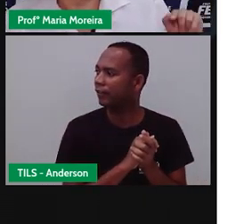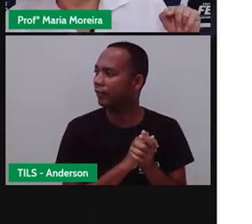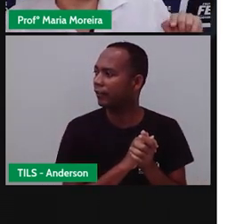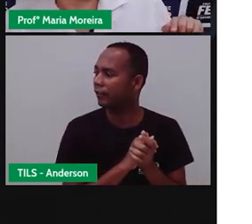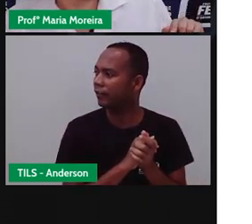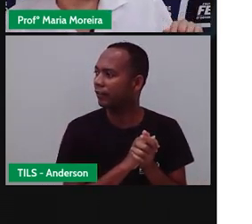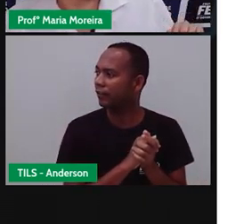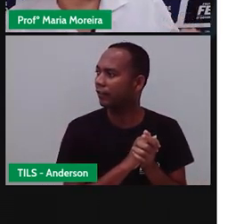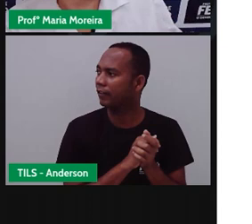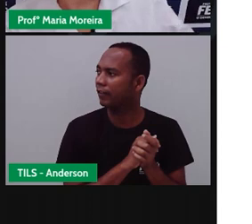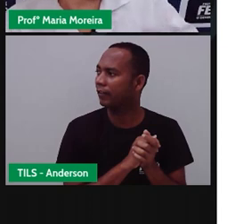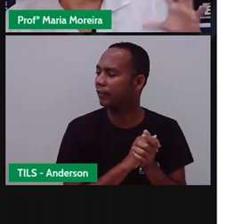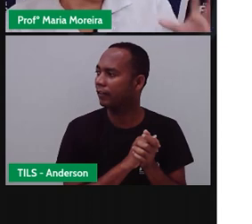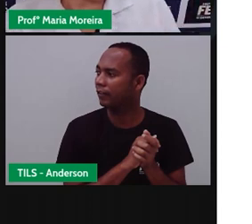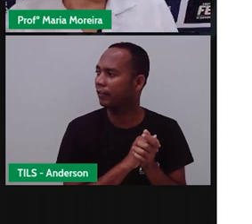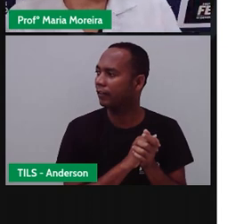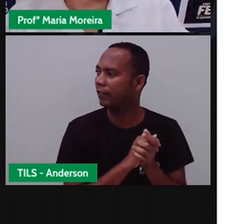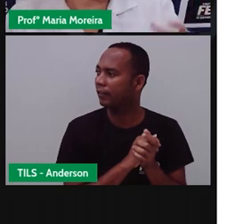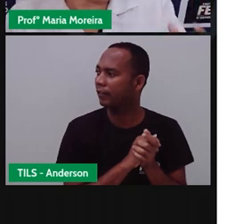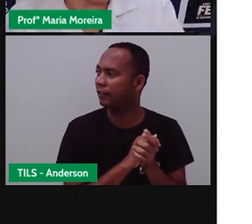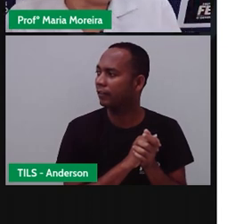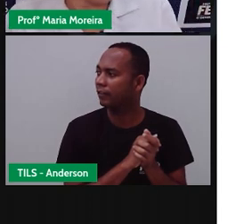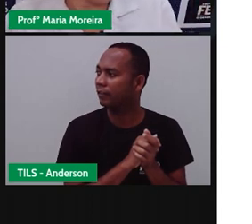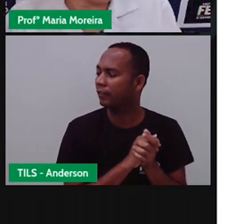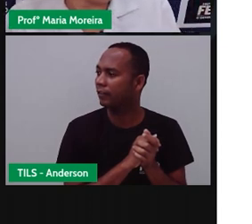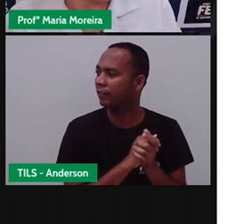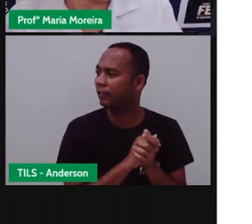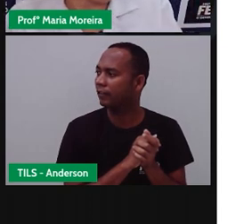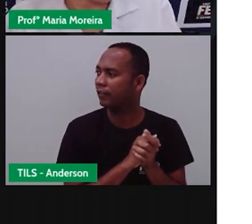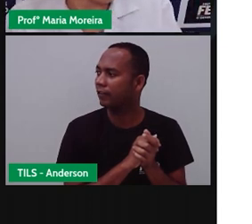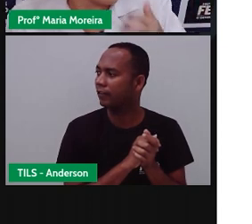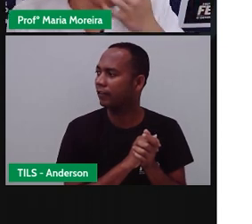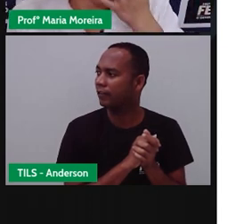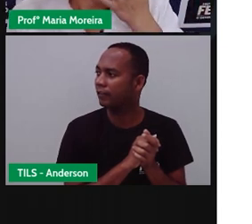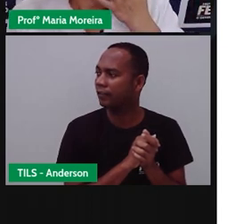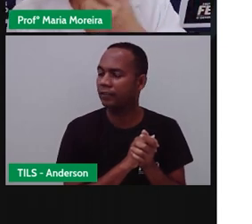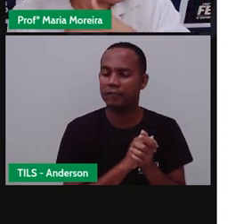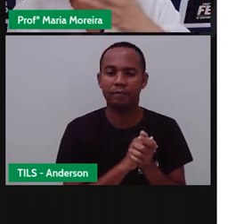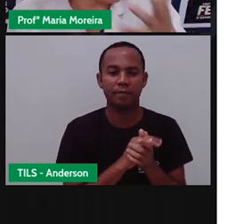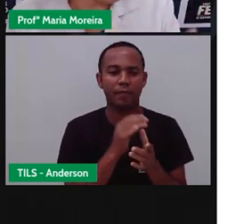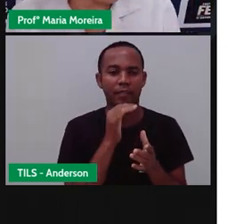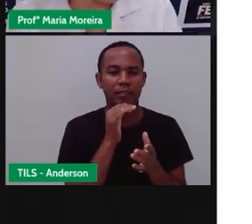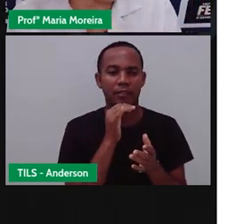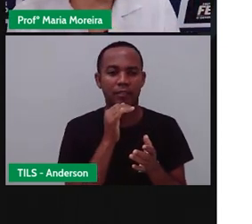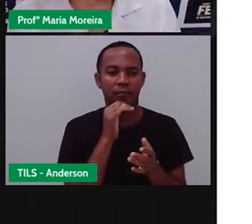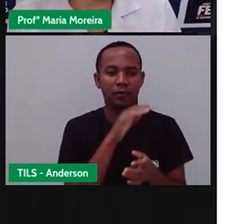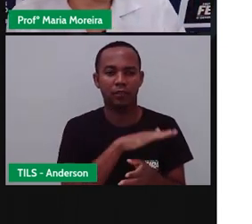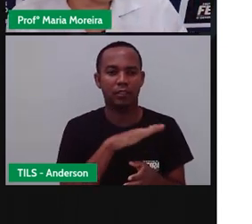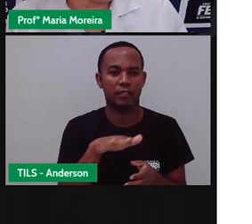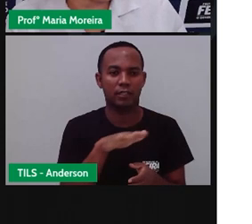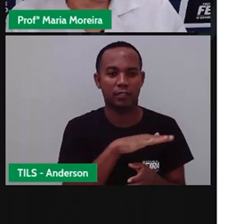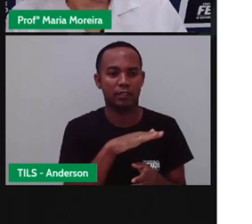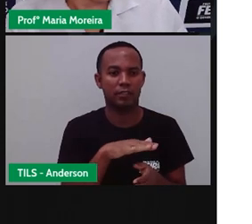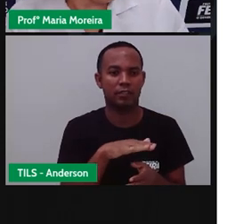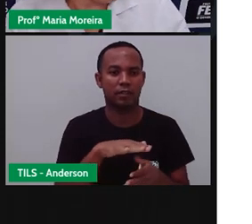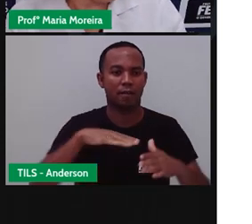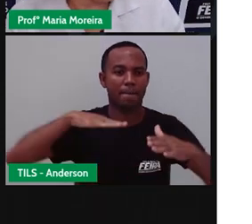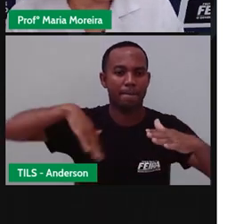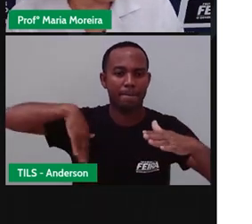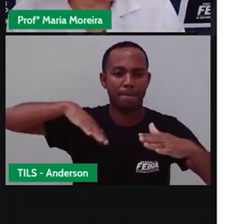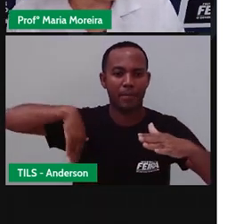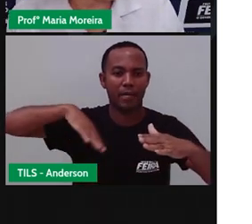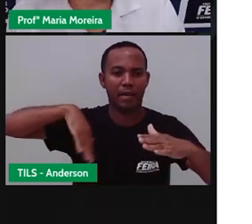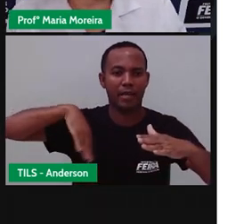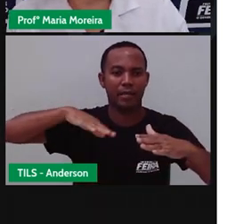né, em um local, por exemplo, se eu levo uma criança, se eu estou acompanhando uma criança cega, e eu levo ela, por exemplo, para uma praia. E é o